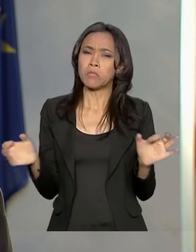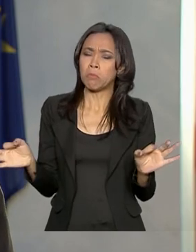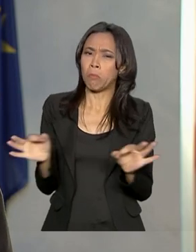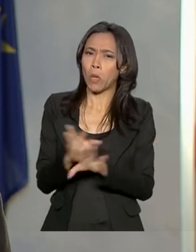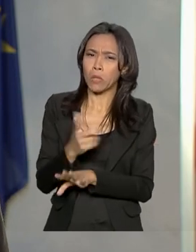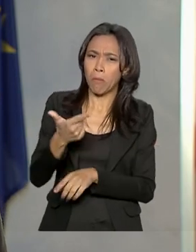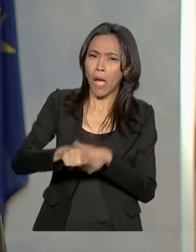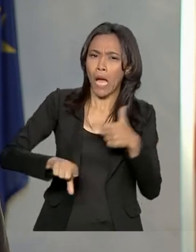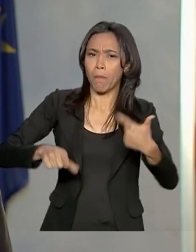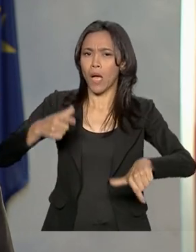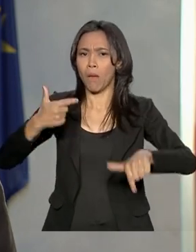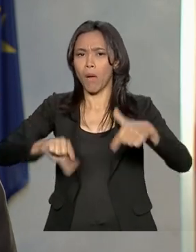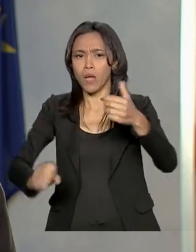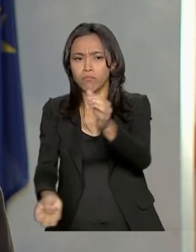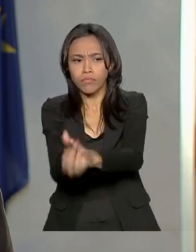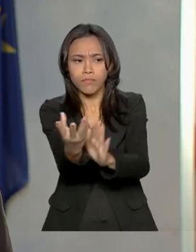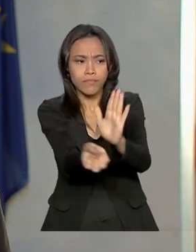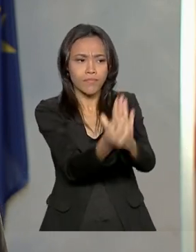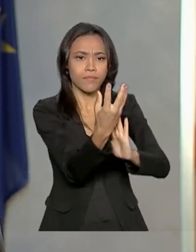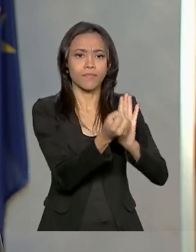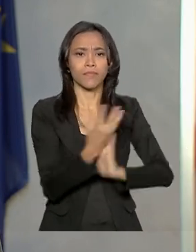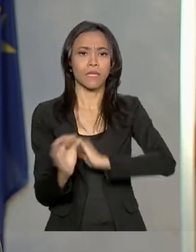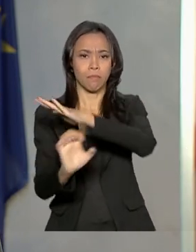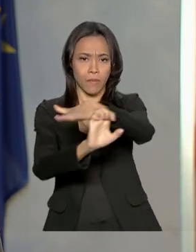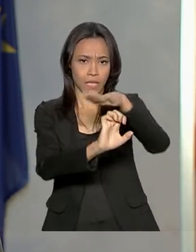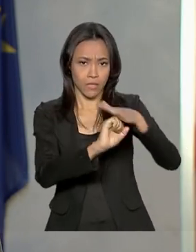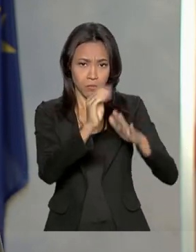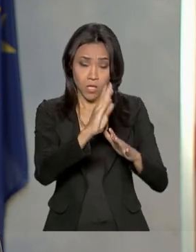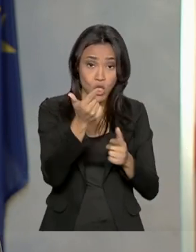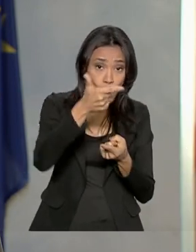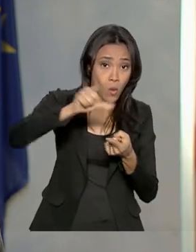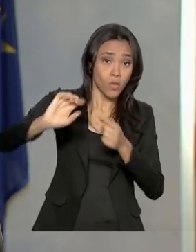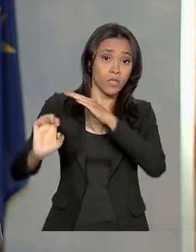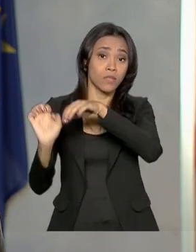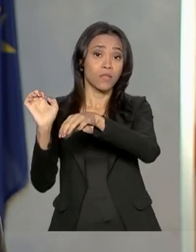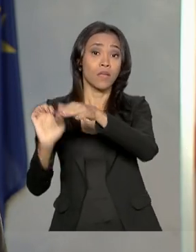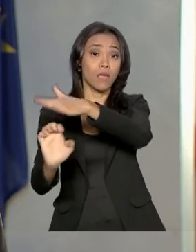mais ainda no Brasil. E outras empresas que estão aguardando novas oportunidades.